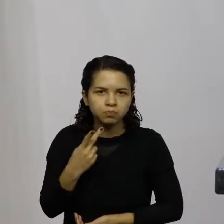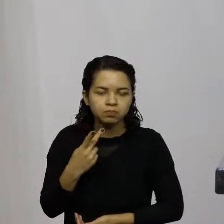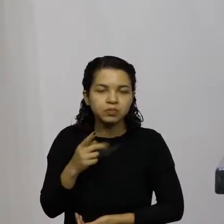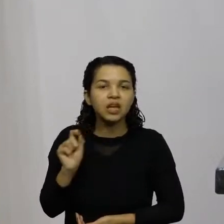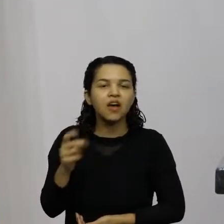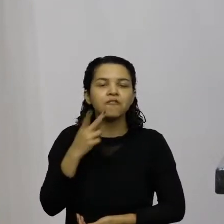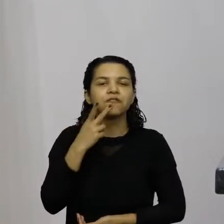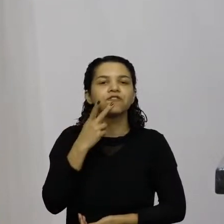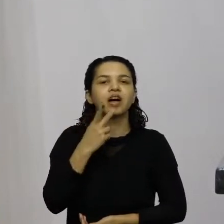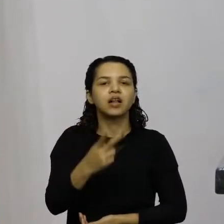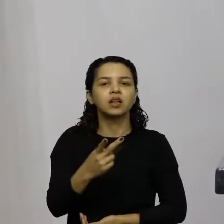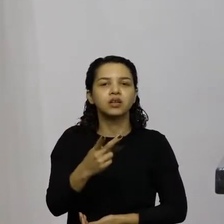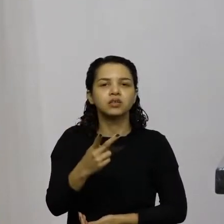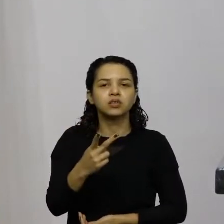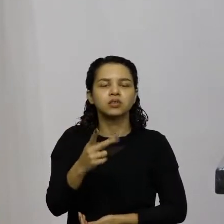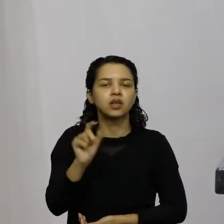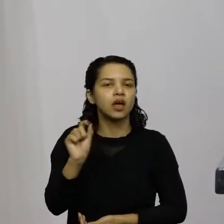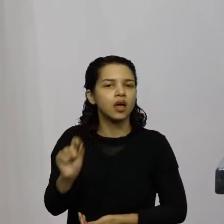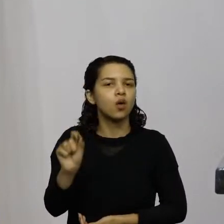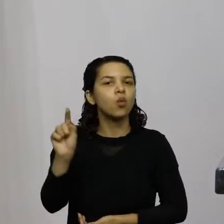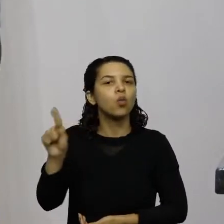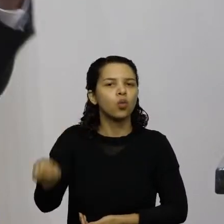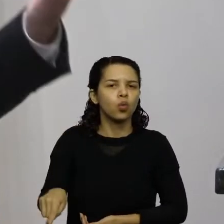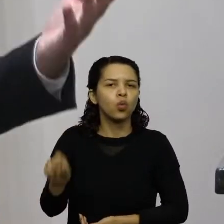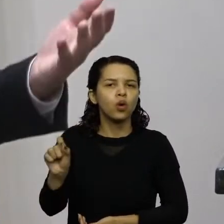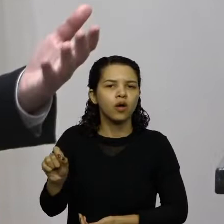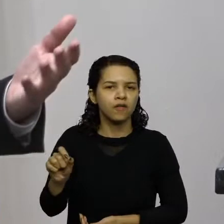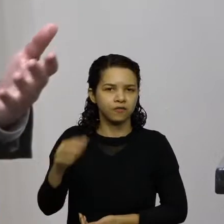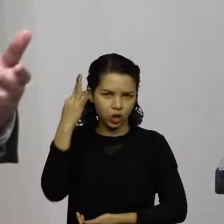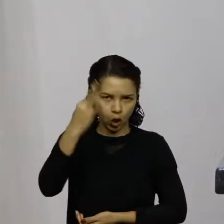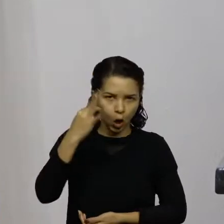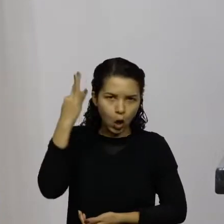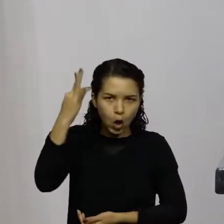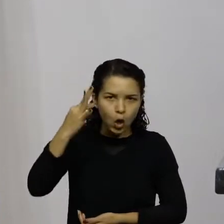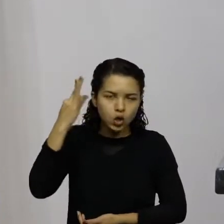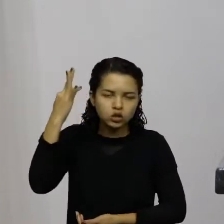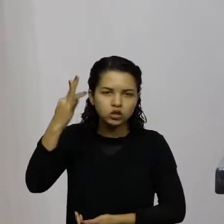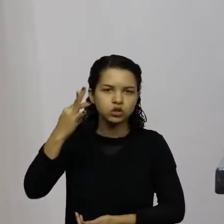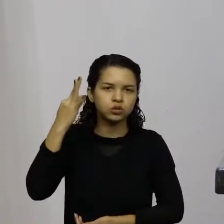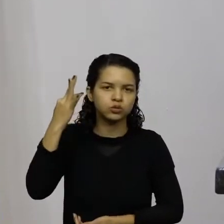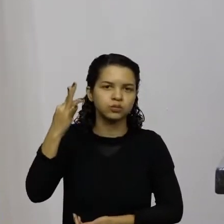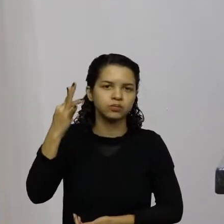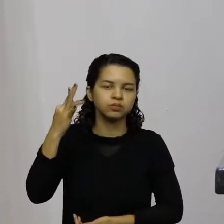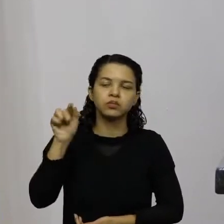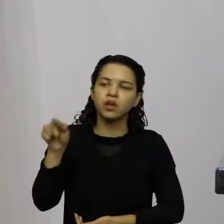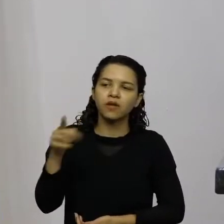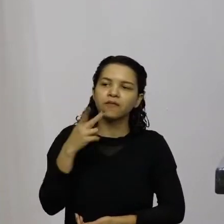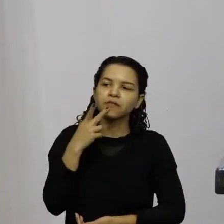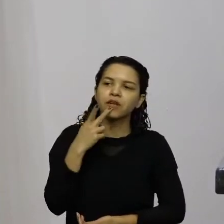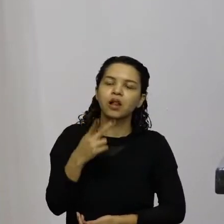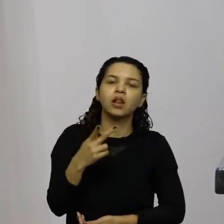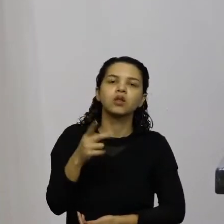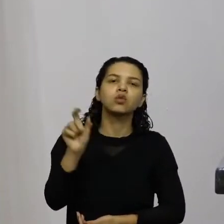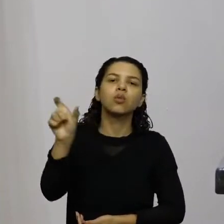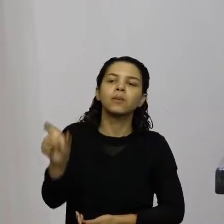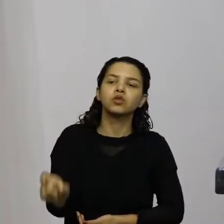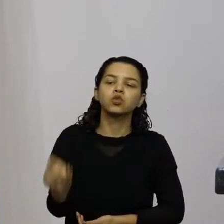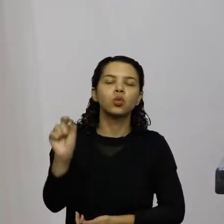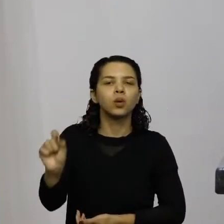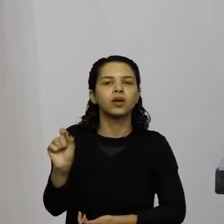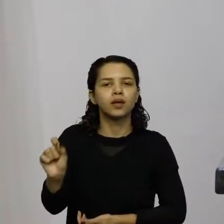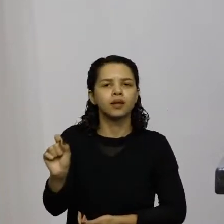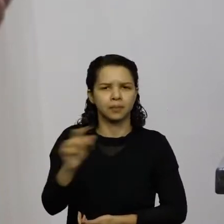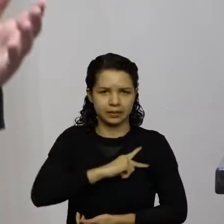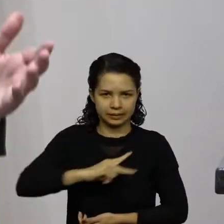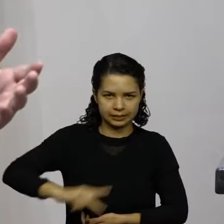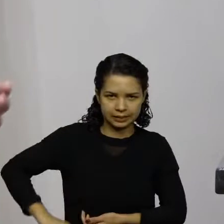isso não é um filósofo quem está falando isso não é presidente